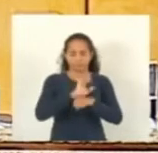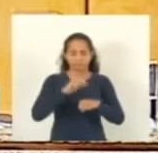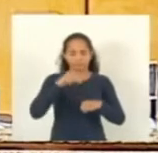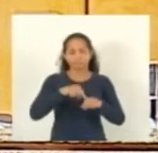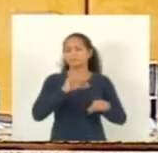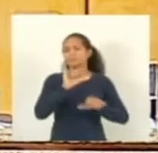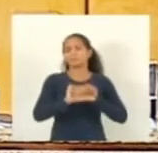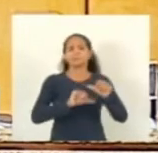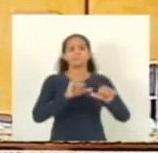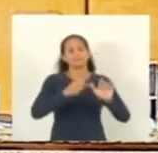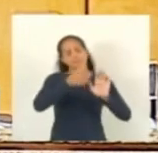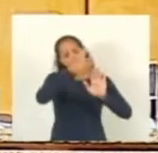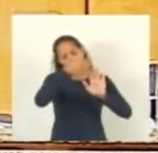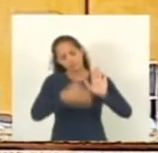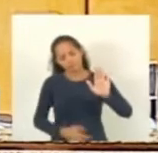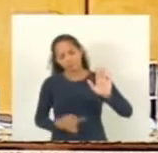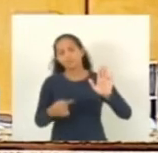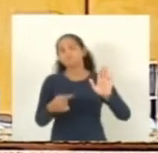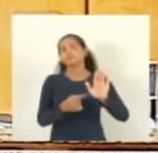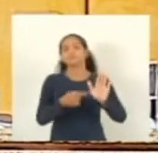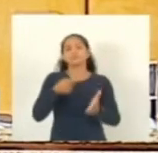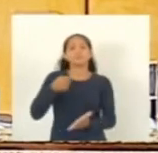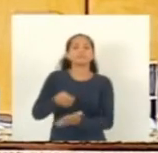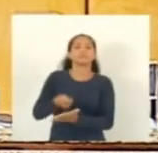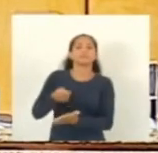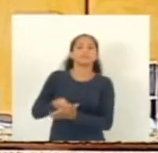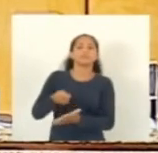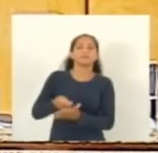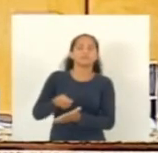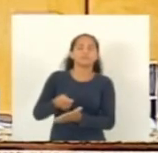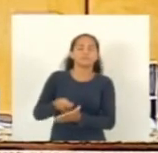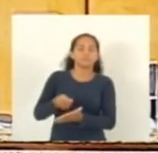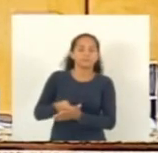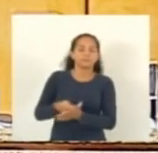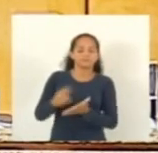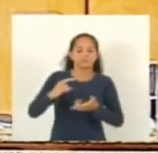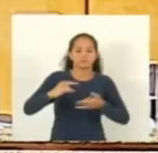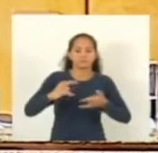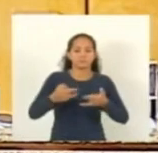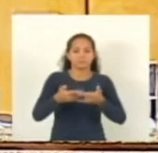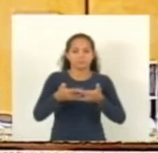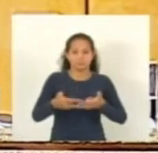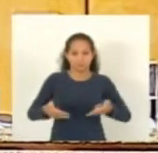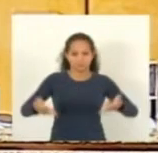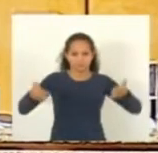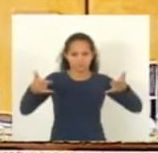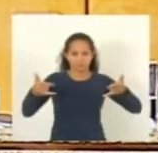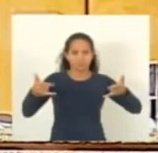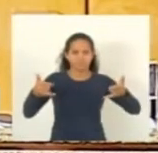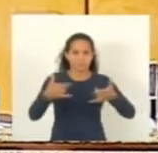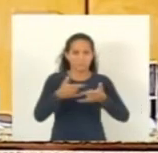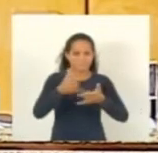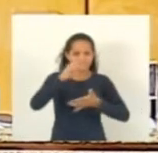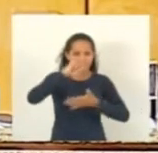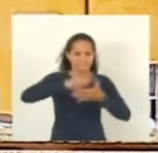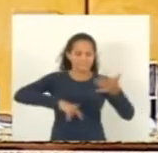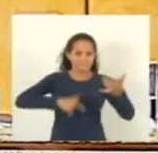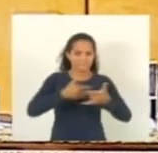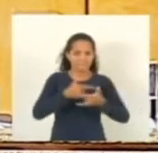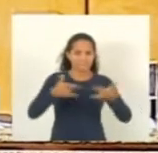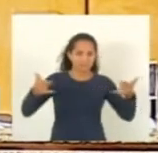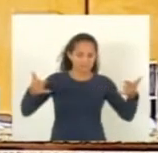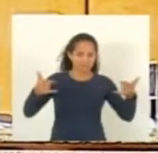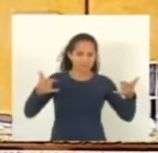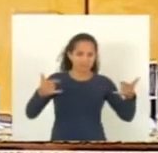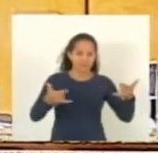obrigatória a possibilidade de realização das reservas das passagens por telefone e pela internet. Publicado no Álice